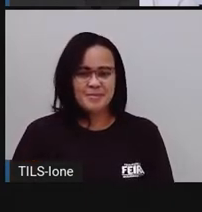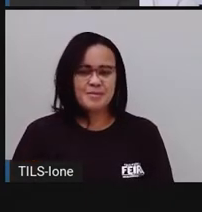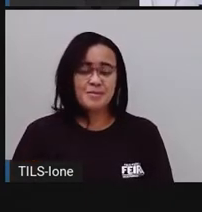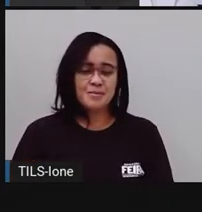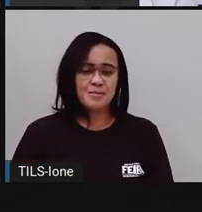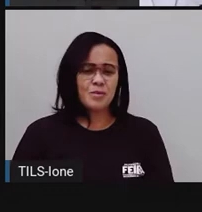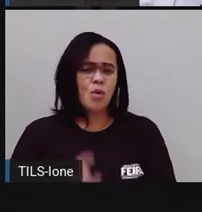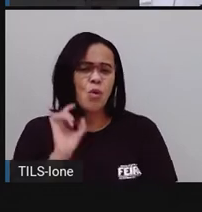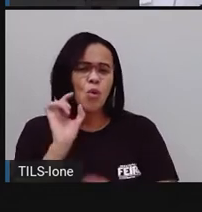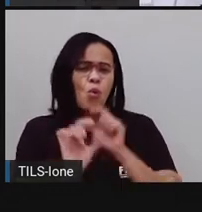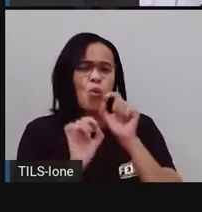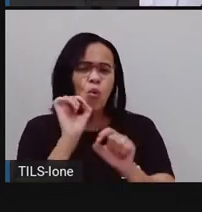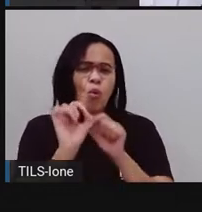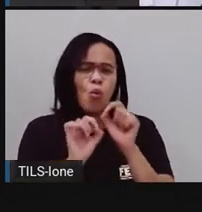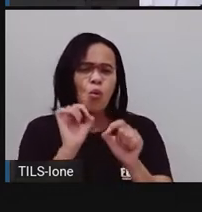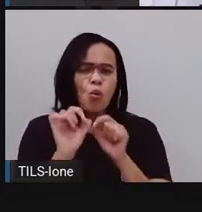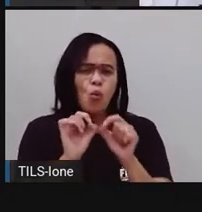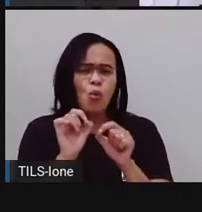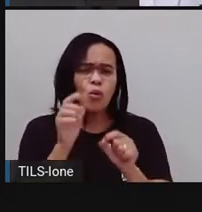E isto, o que é?